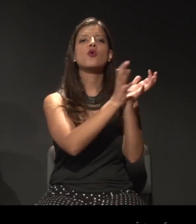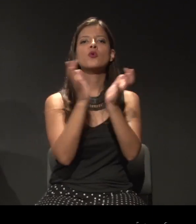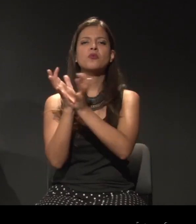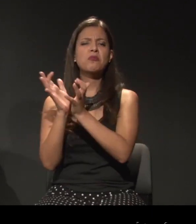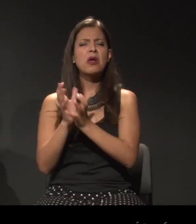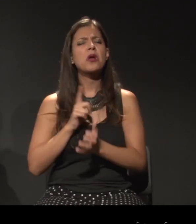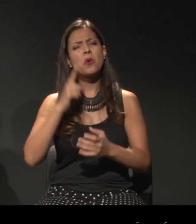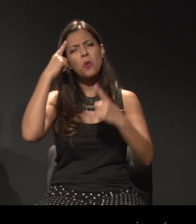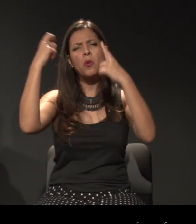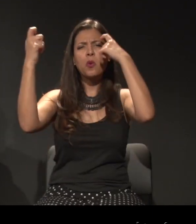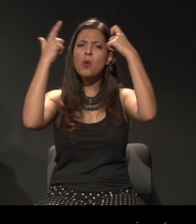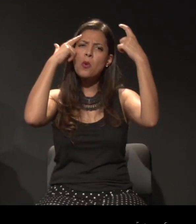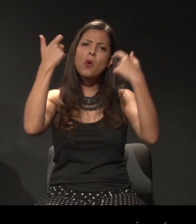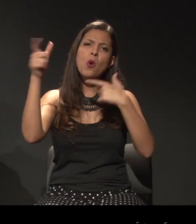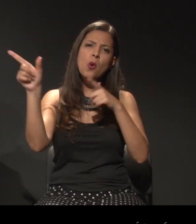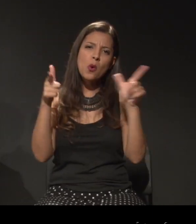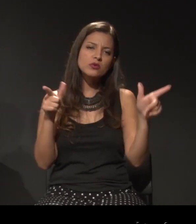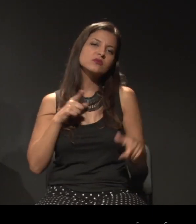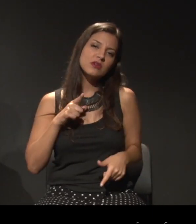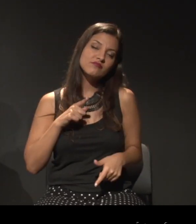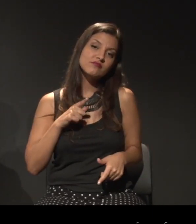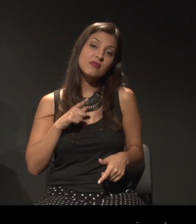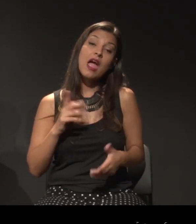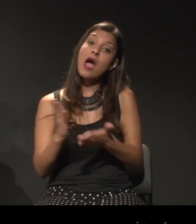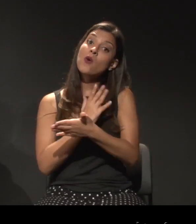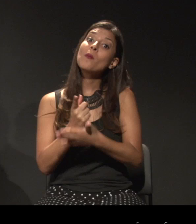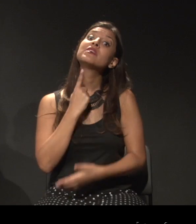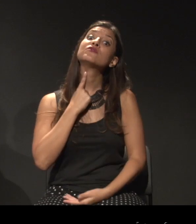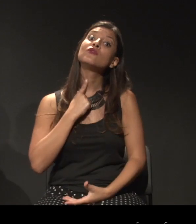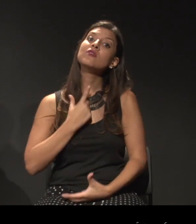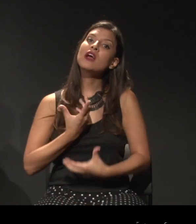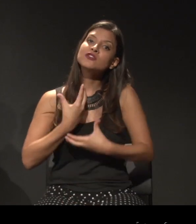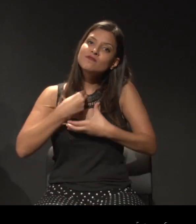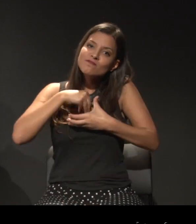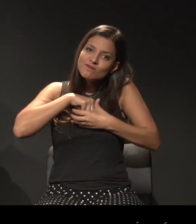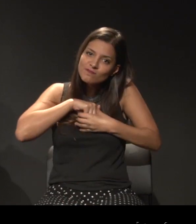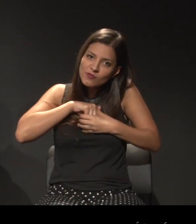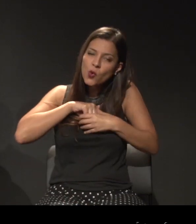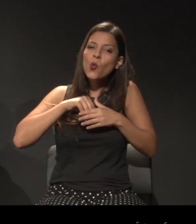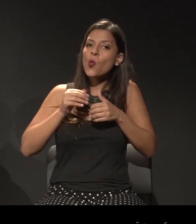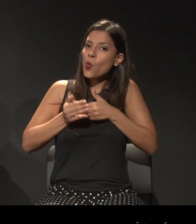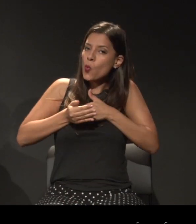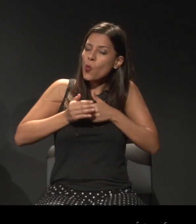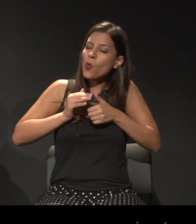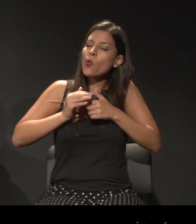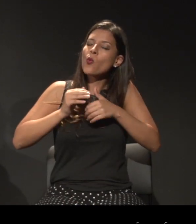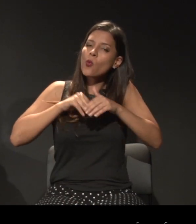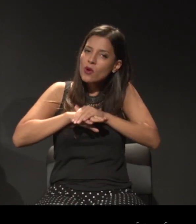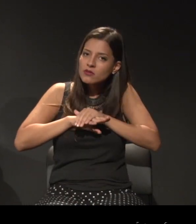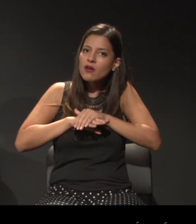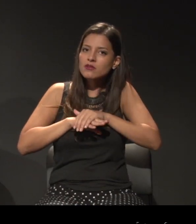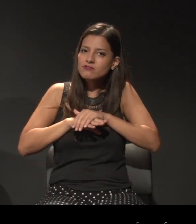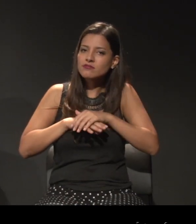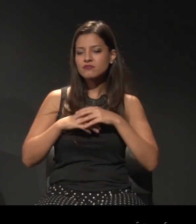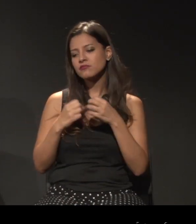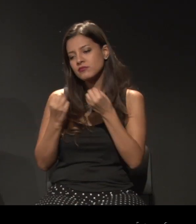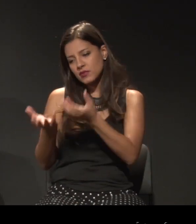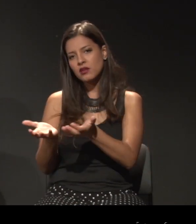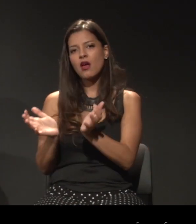coisas, mas eu tenho algumas vontades, e essas eu guardo, e essas eu concentro para Rui Moreira, a companhia de danças.